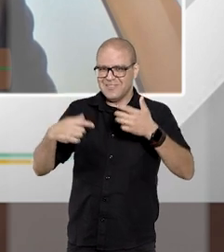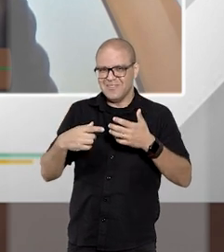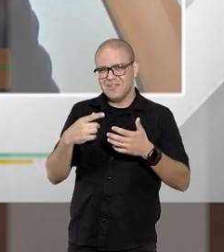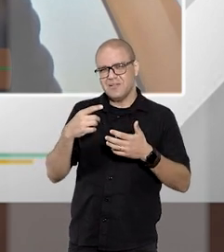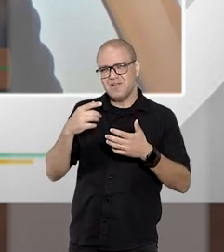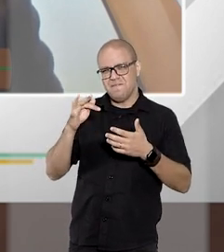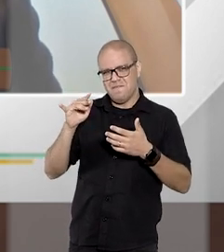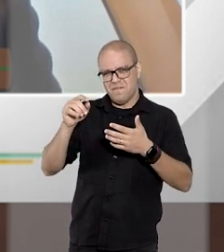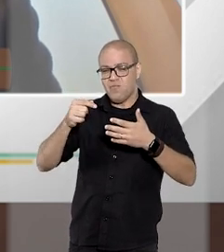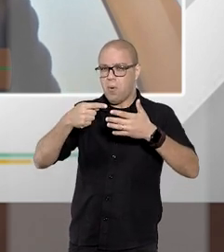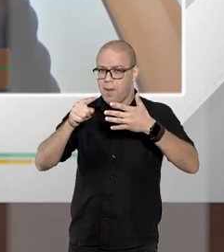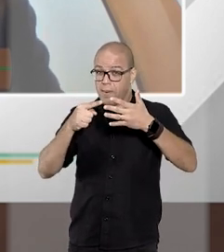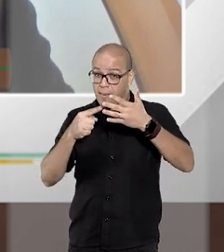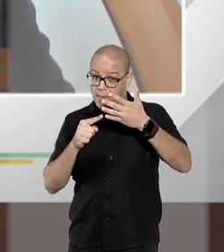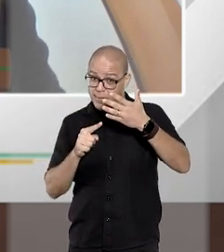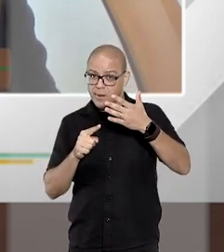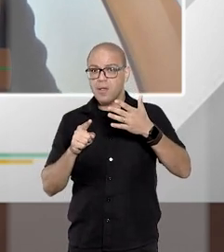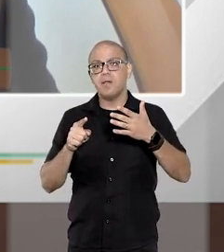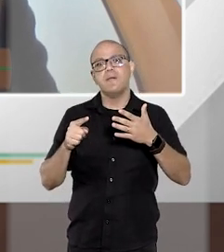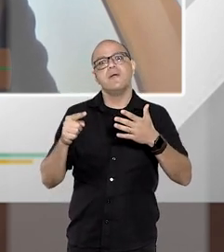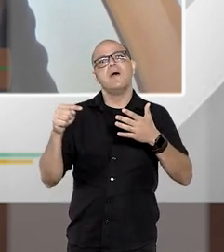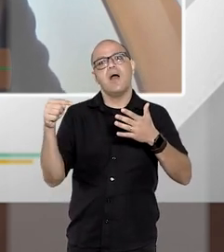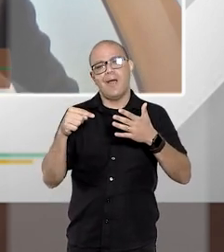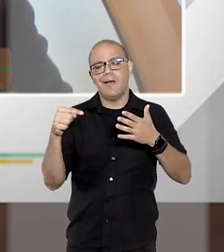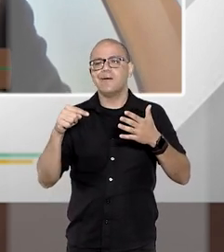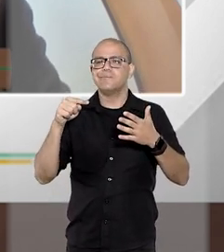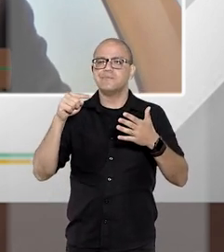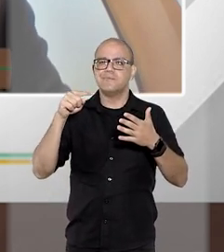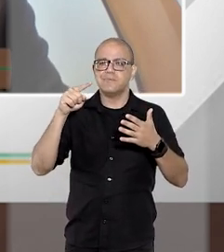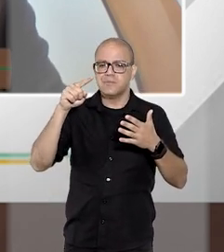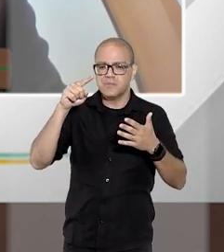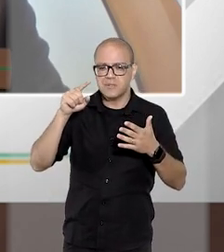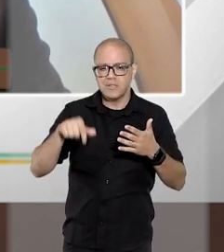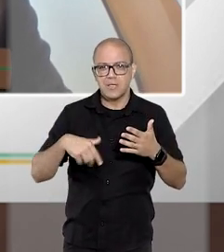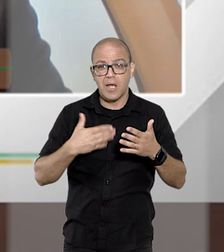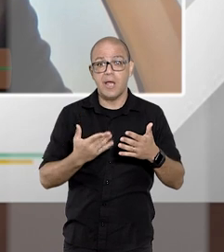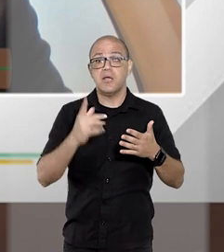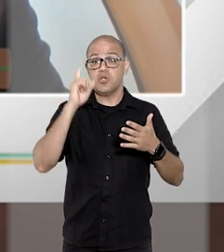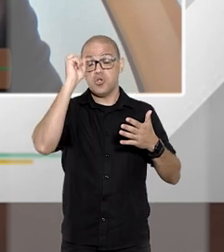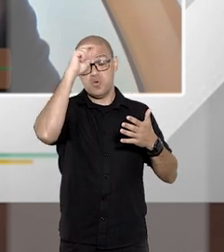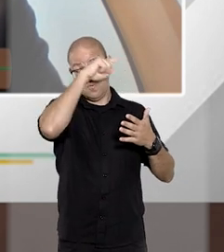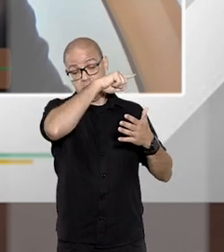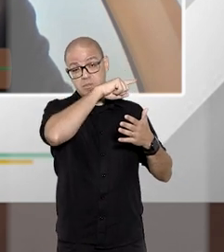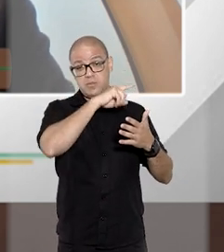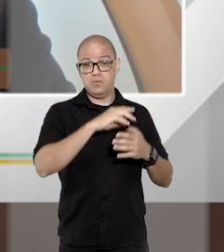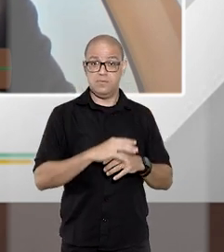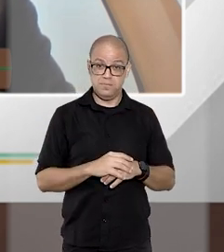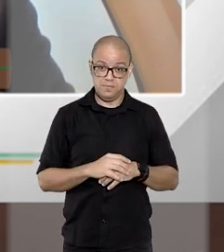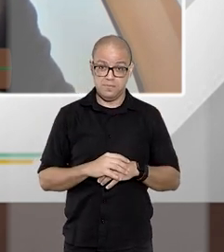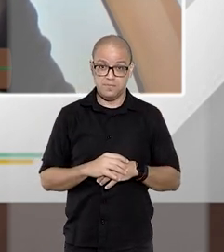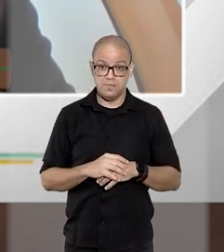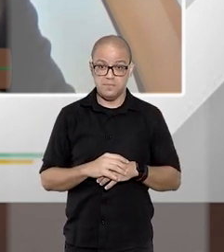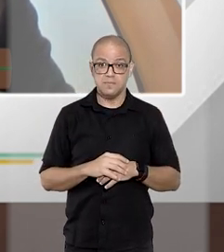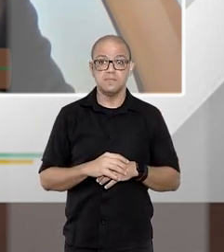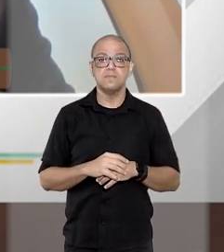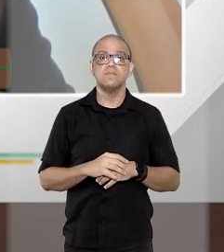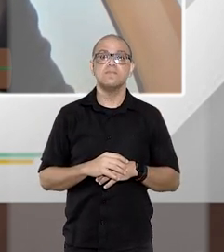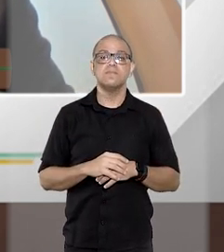enumerou já está querendo sinalizar que essas são causas consideradas complexas e